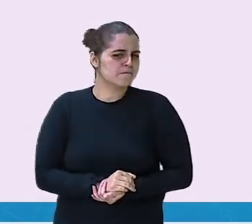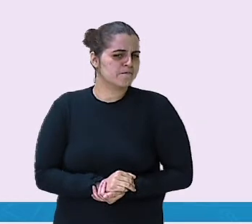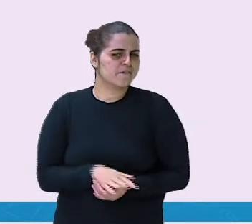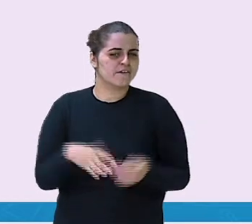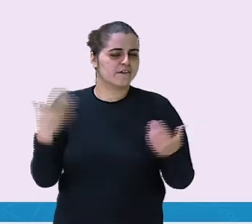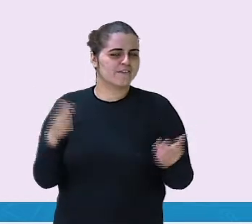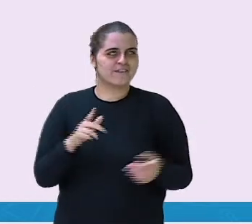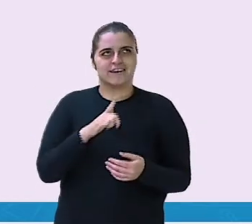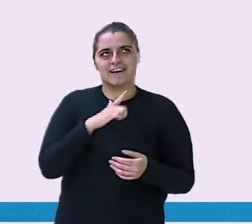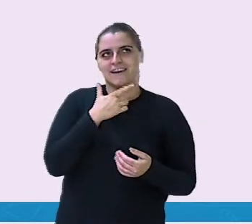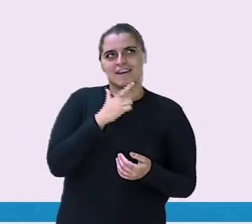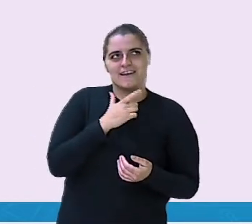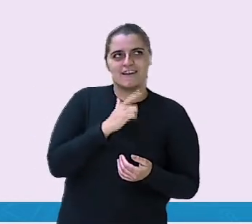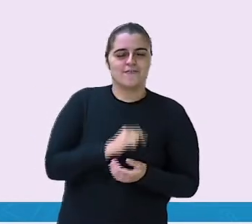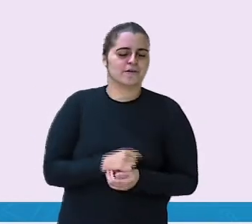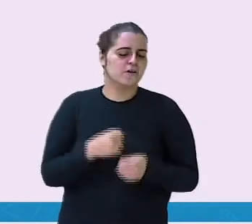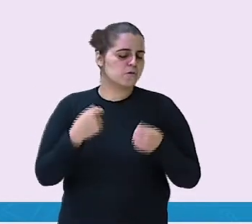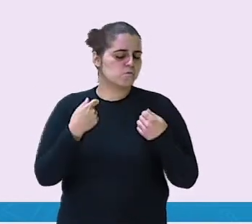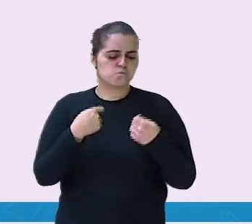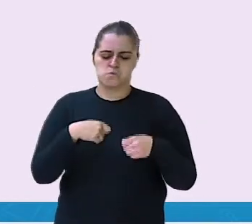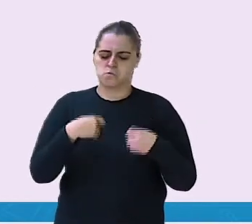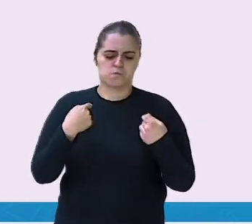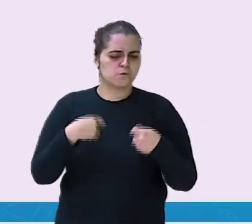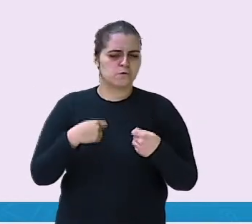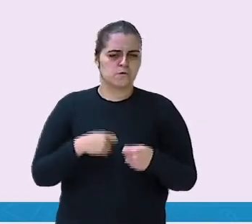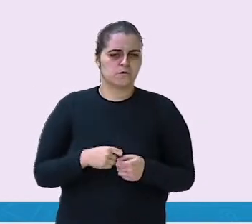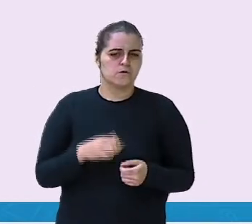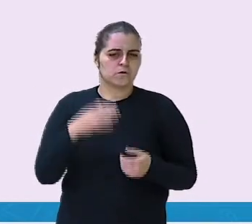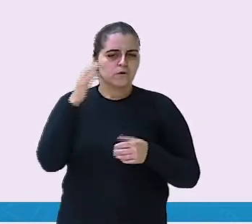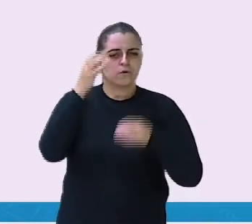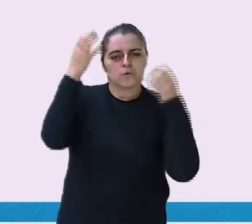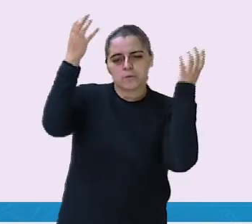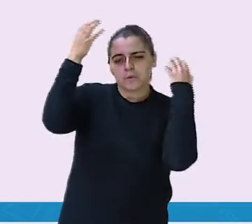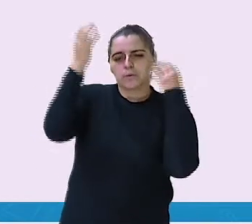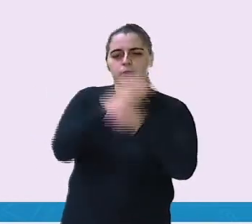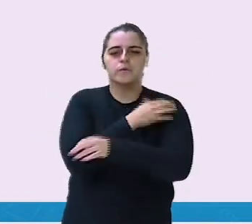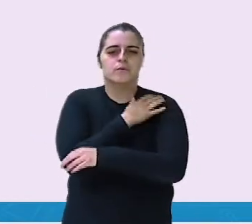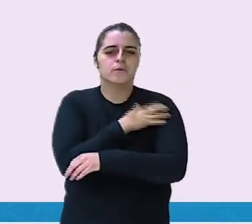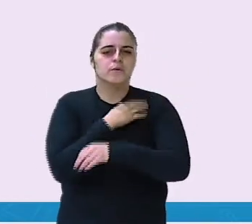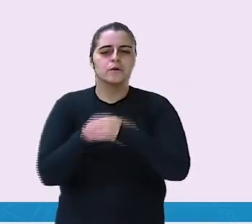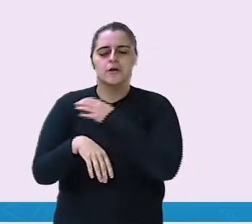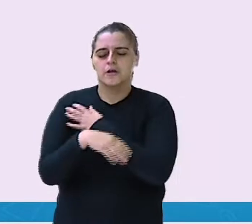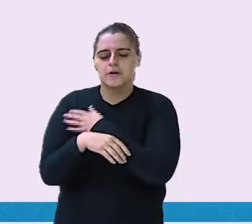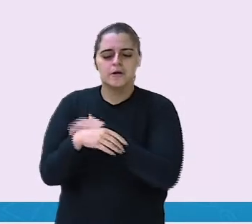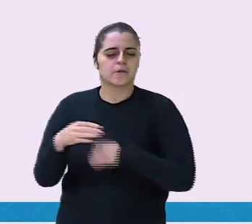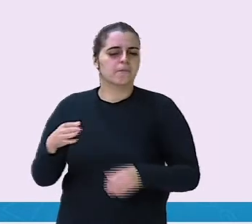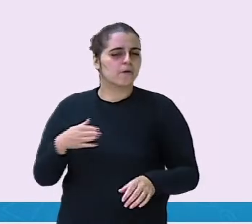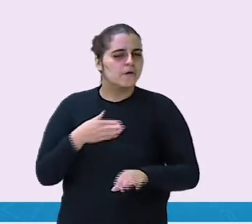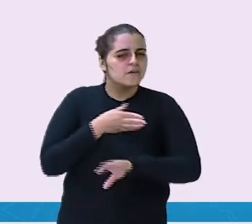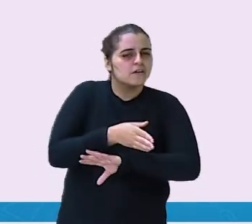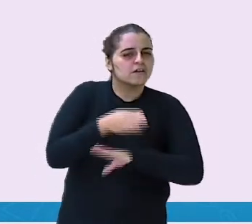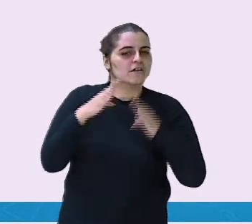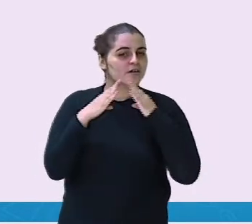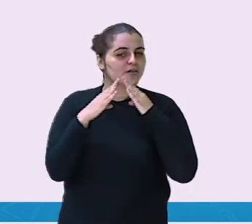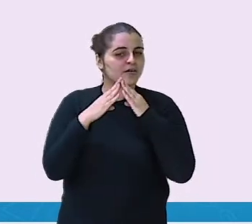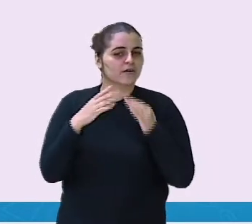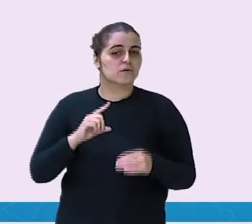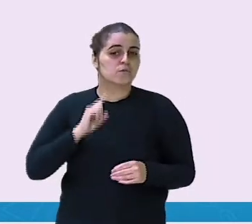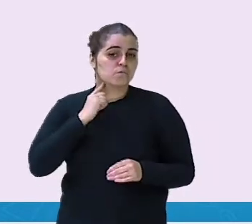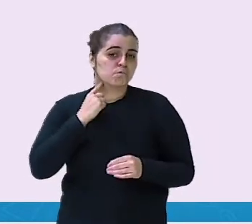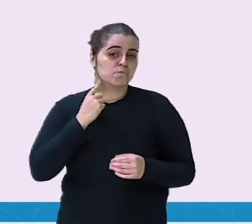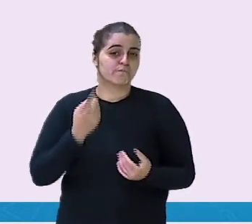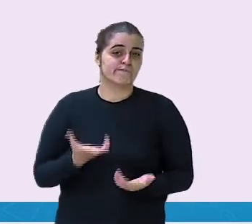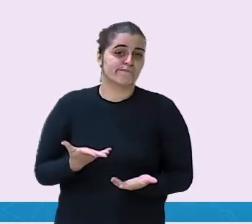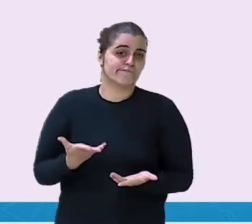ele está todo feliz. Que ele não precisa nem de tomar banho. Ainda mais, pode entrar dentro de casa todo sujo.